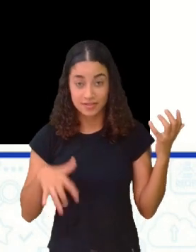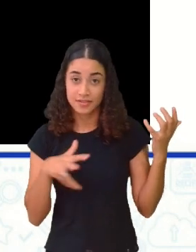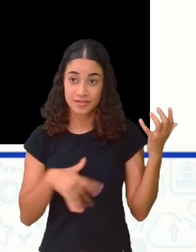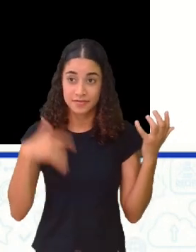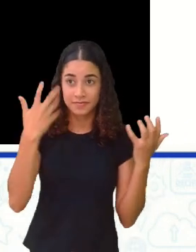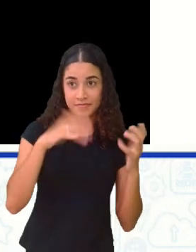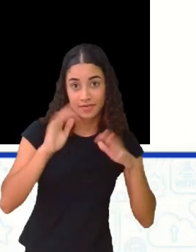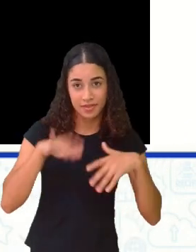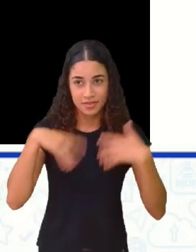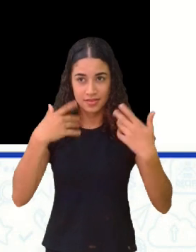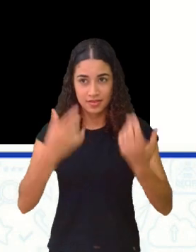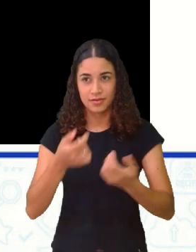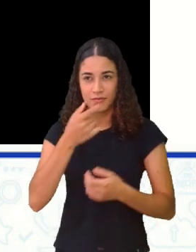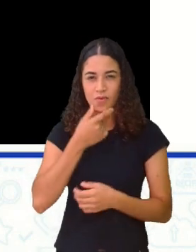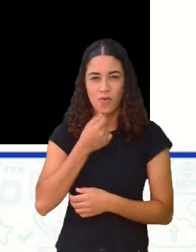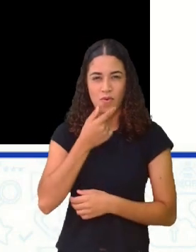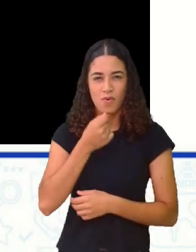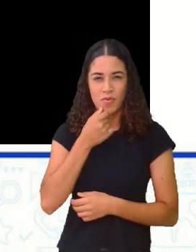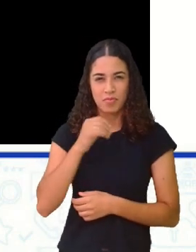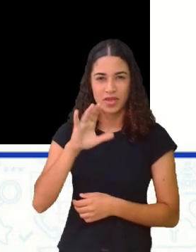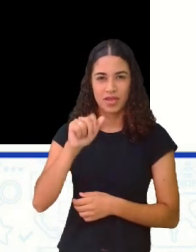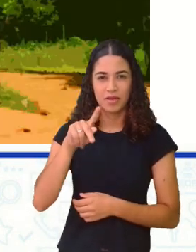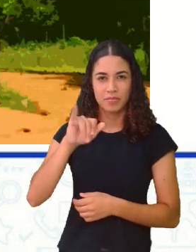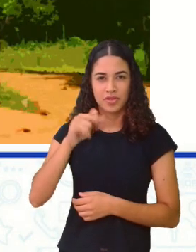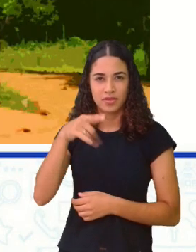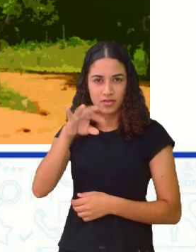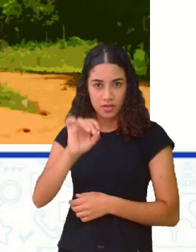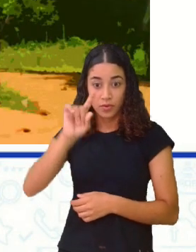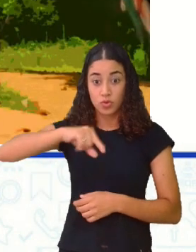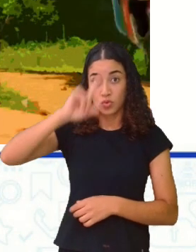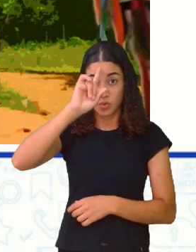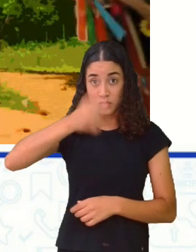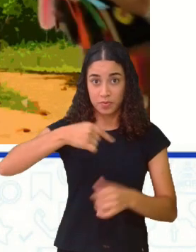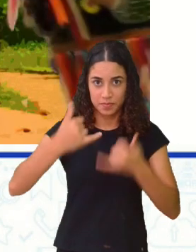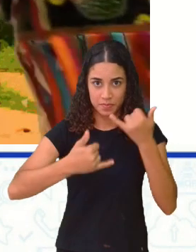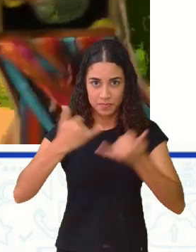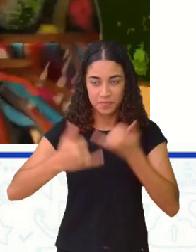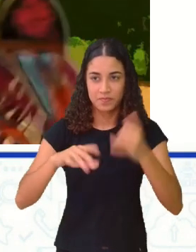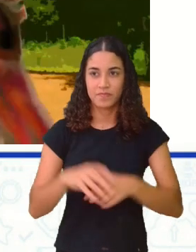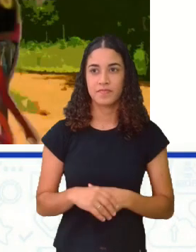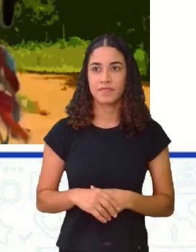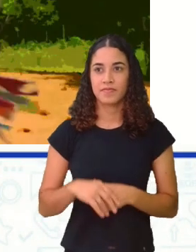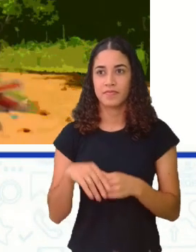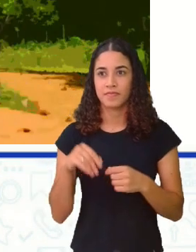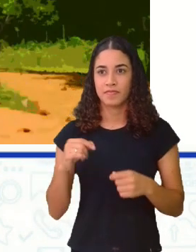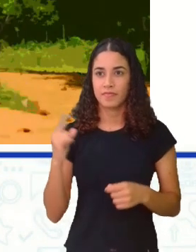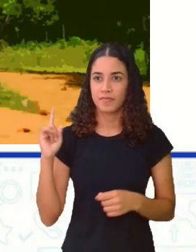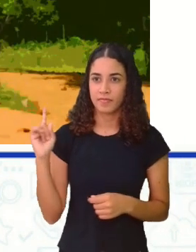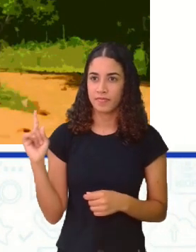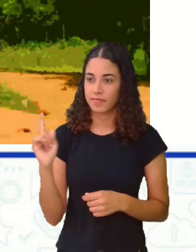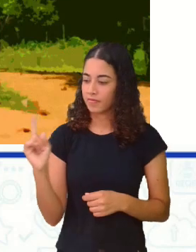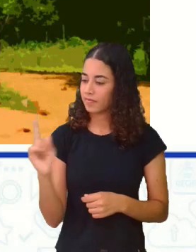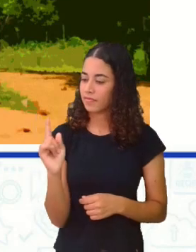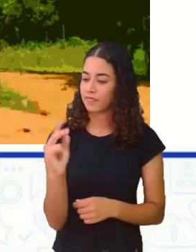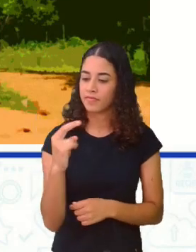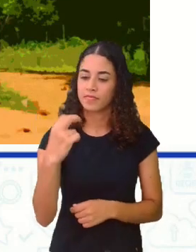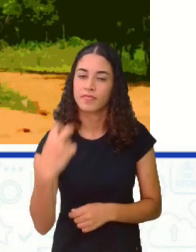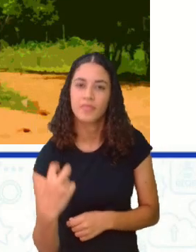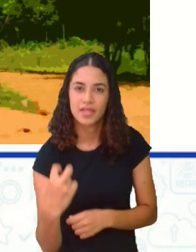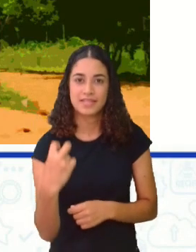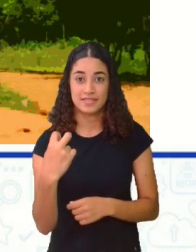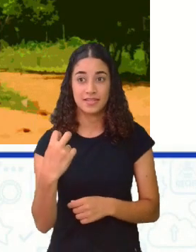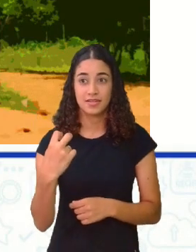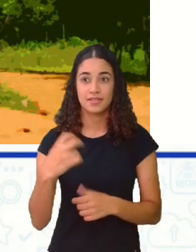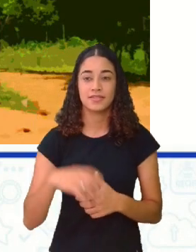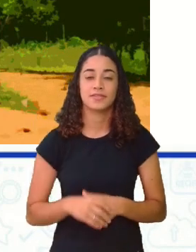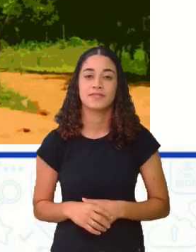Então, o Capitão Marinho, dono da brincadeira, se coloca ao lado do banco, convidando os mestres de